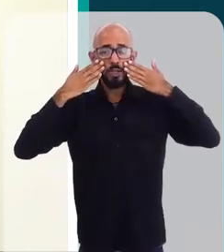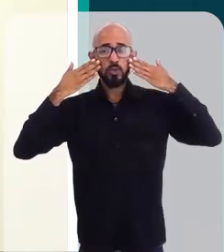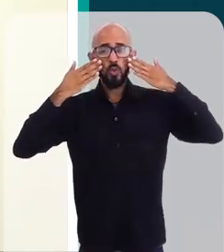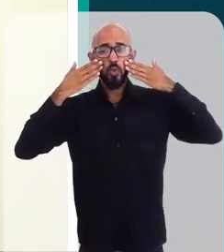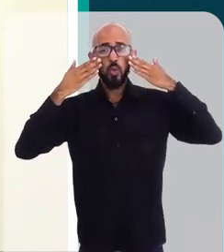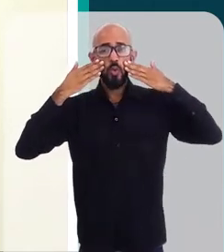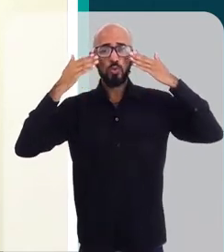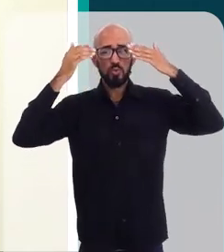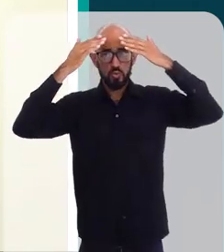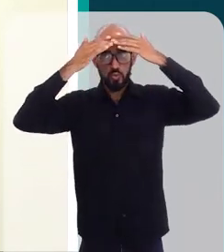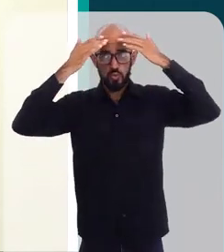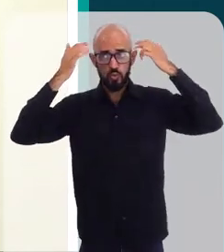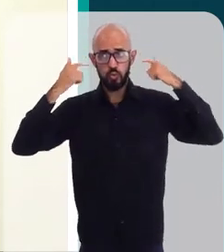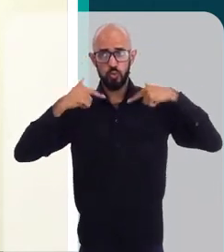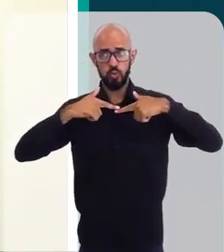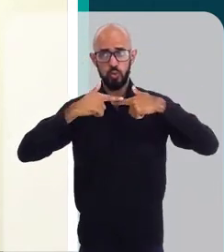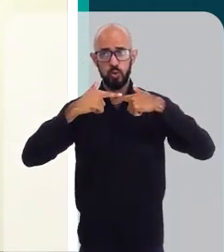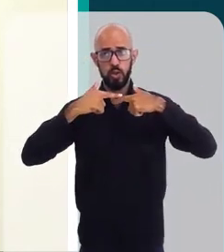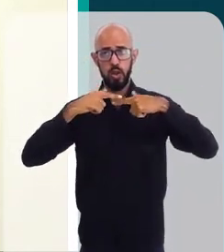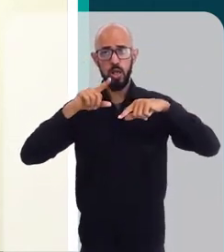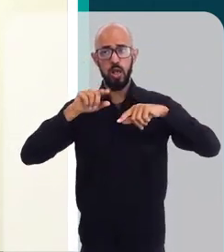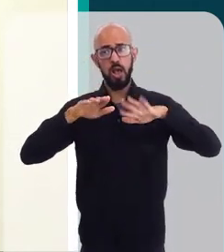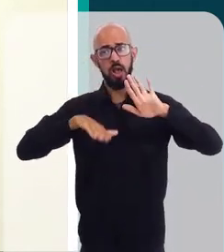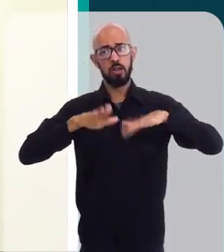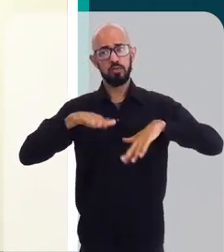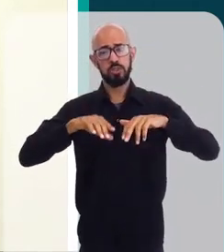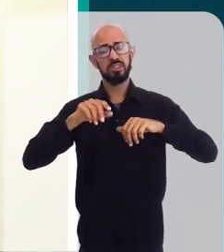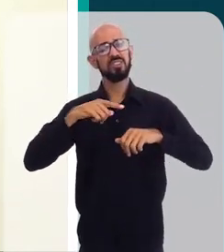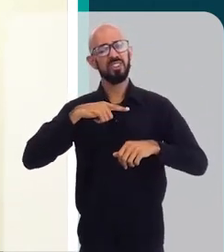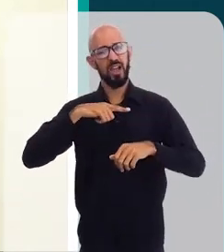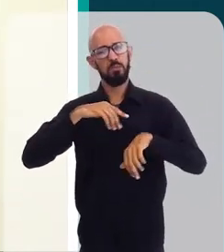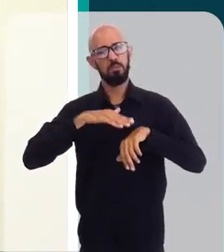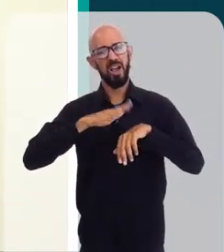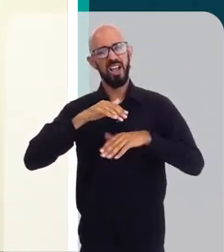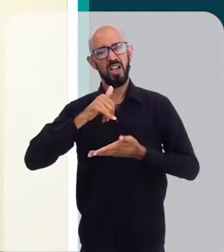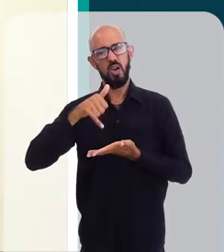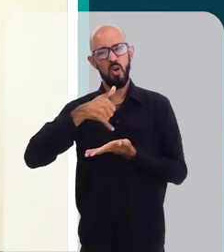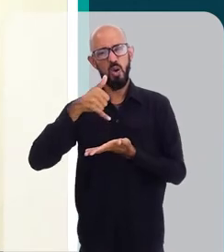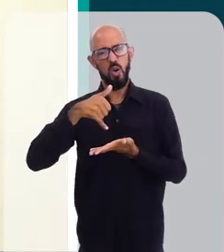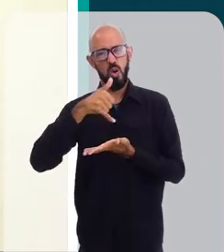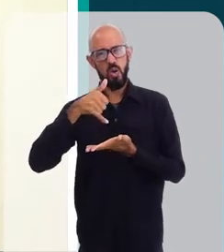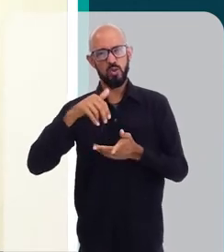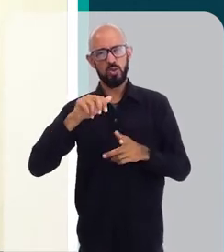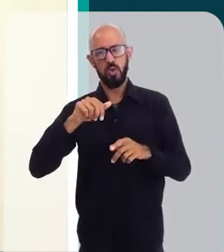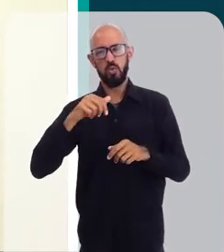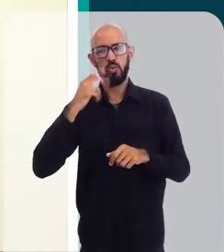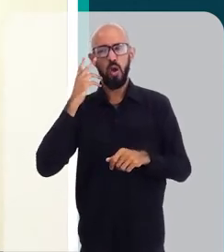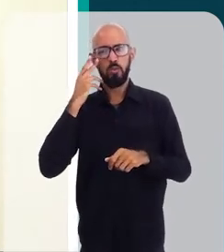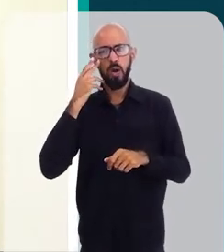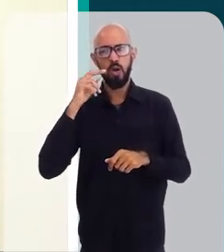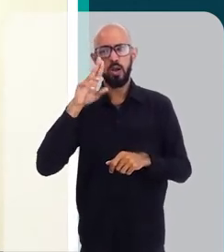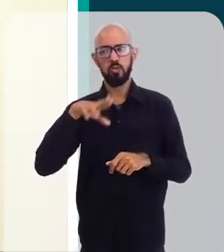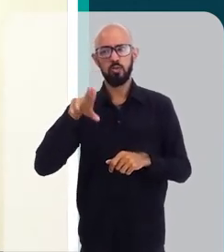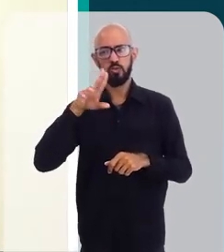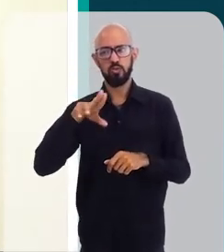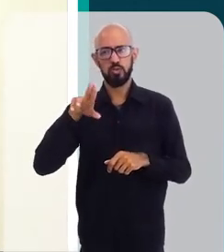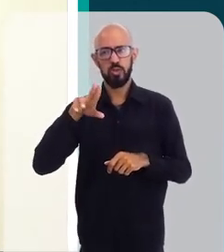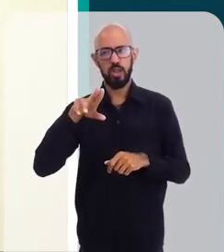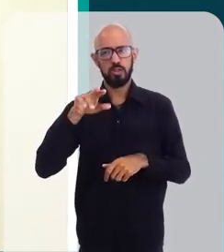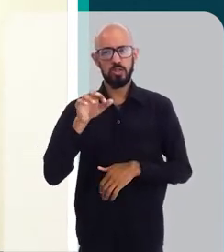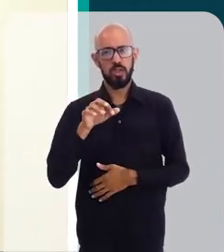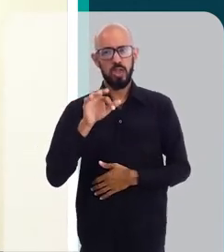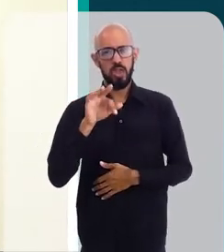rosto na pele negra é uma pele que tende a ser mais oleosa. Então, o ideal é que se utilize